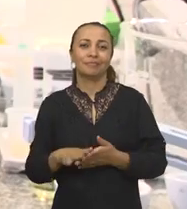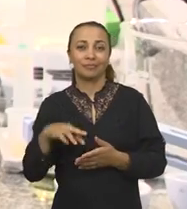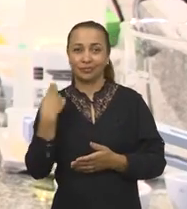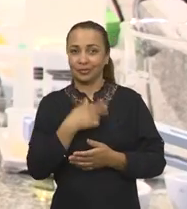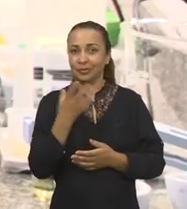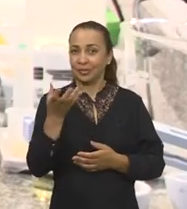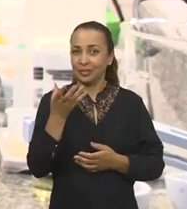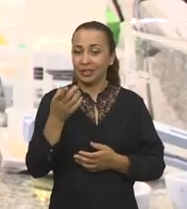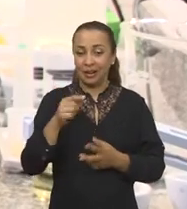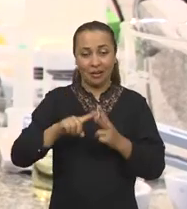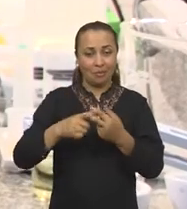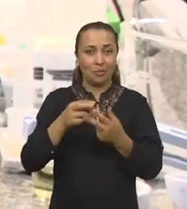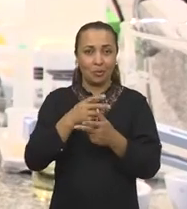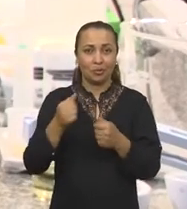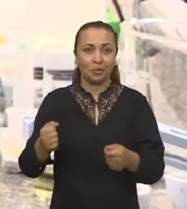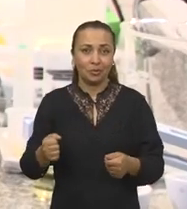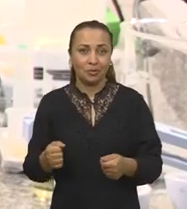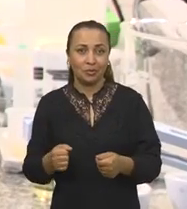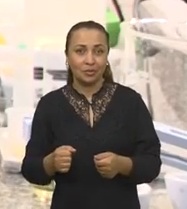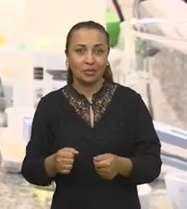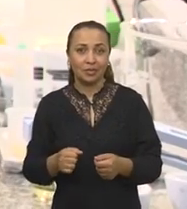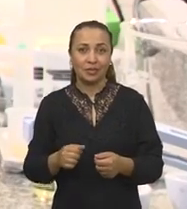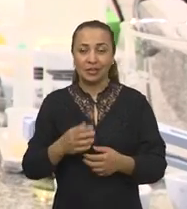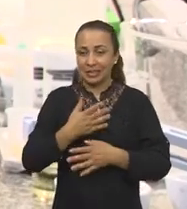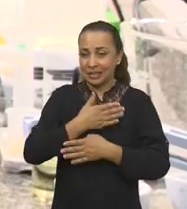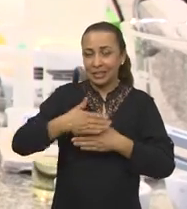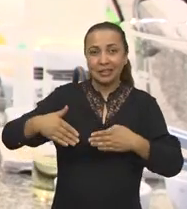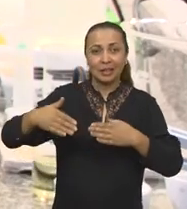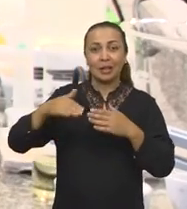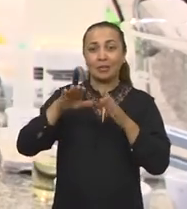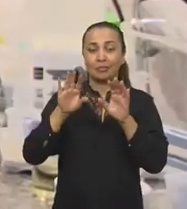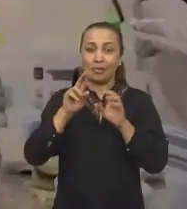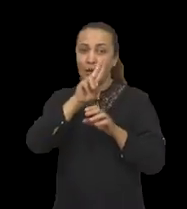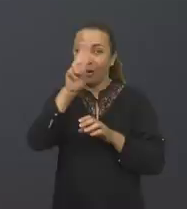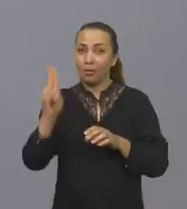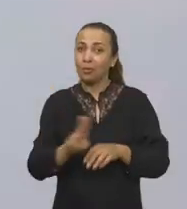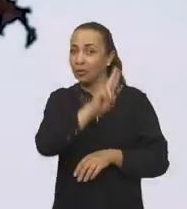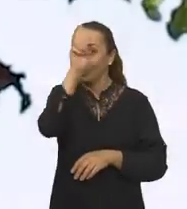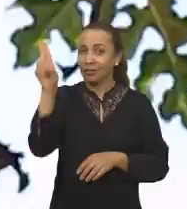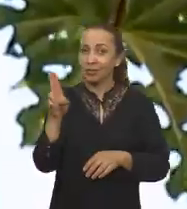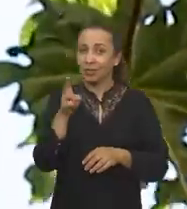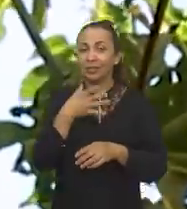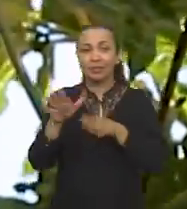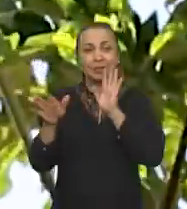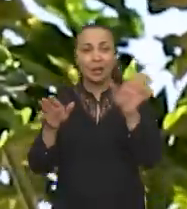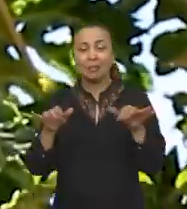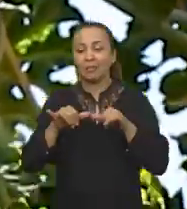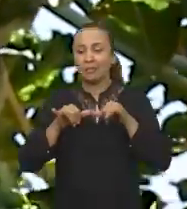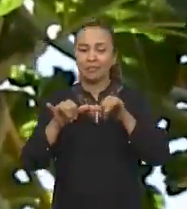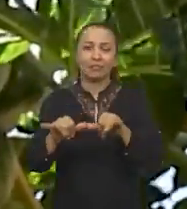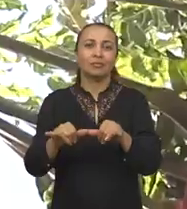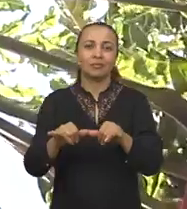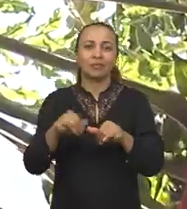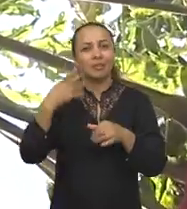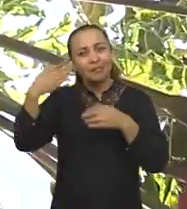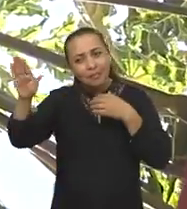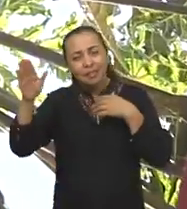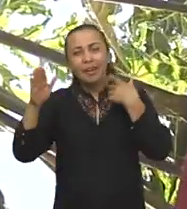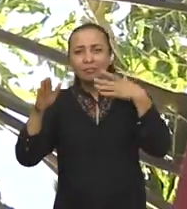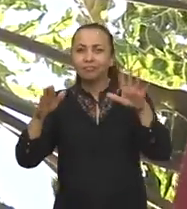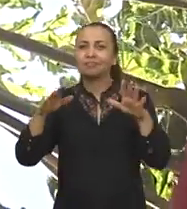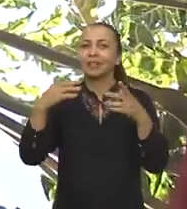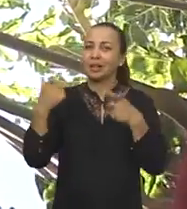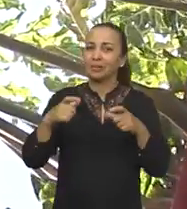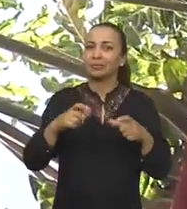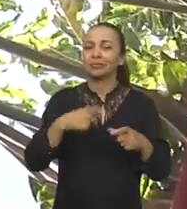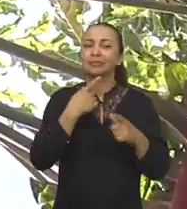O a gente quer é que esse produto saia dos muros da universidade e vá realmente para o mercado, vá atender